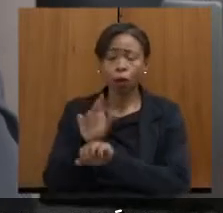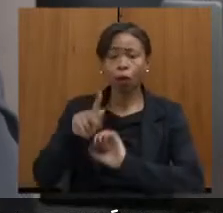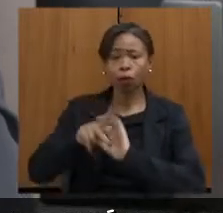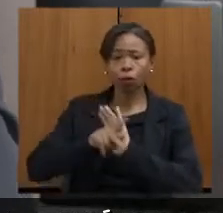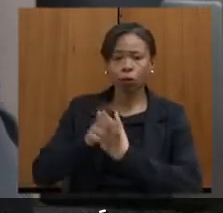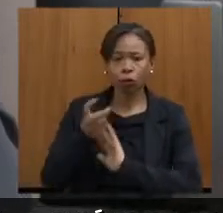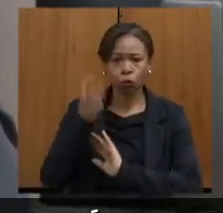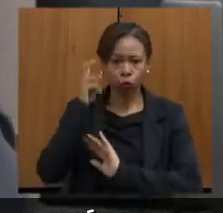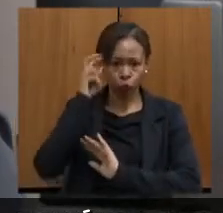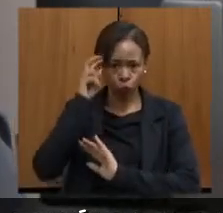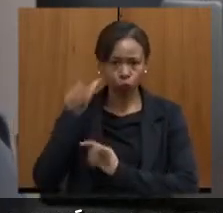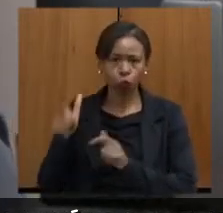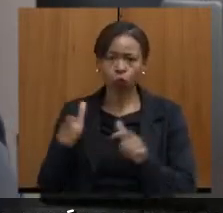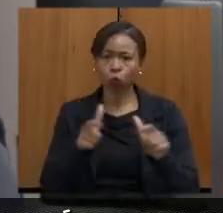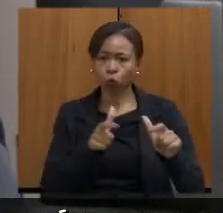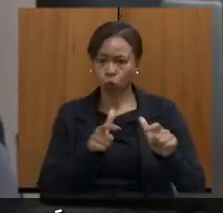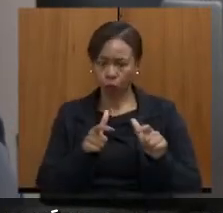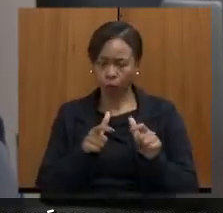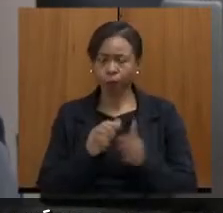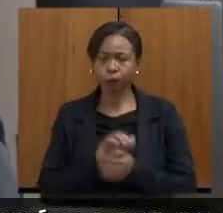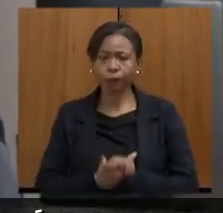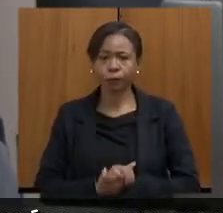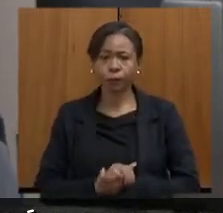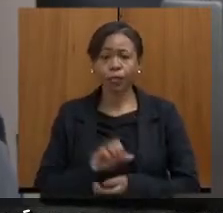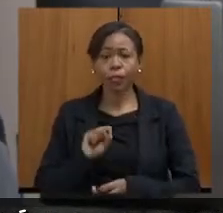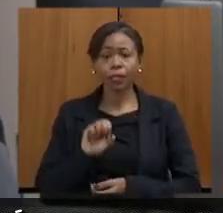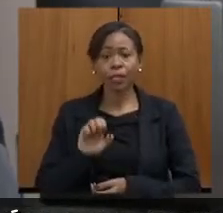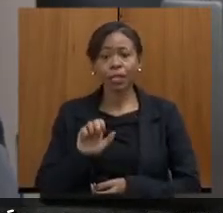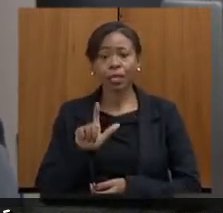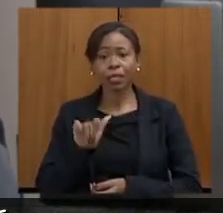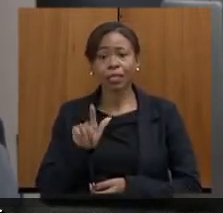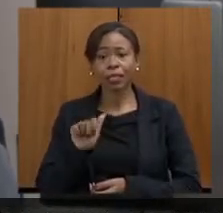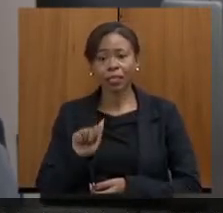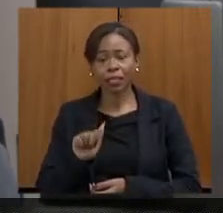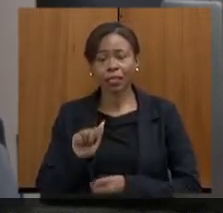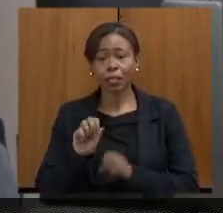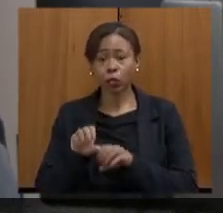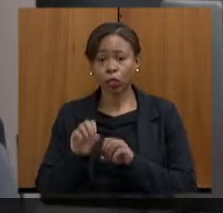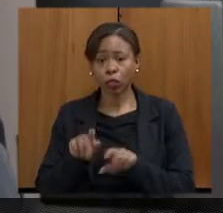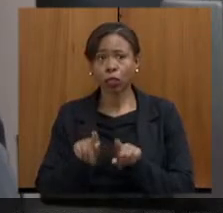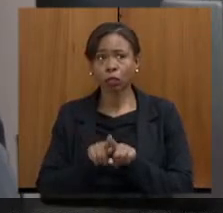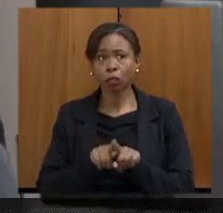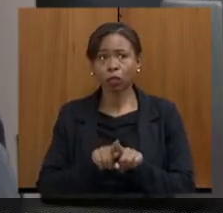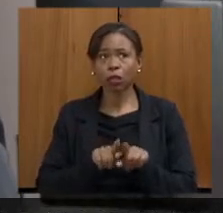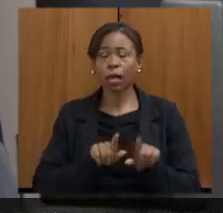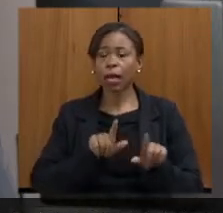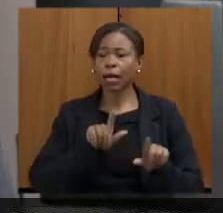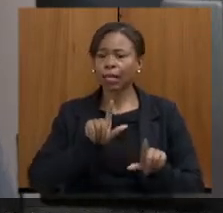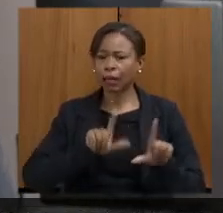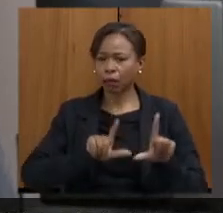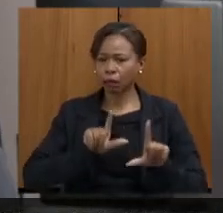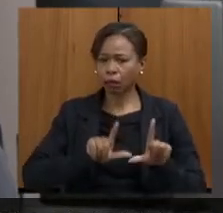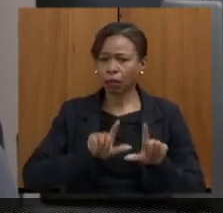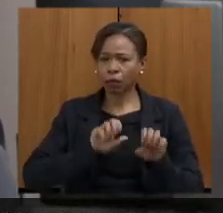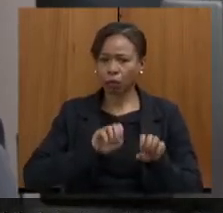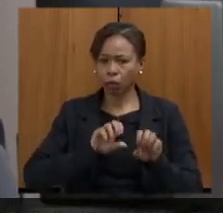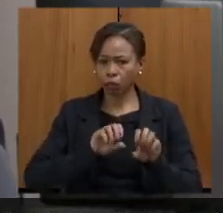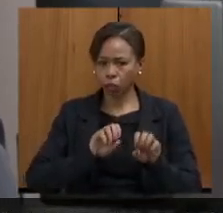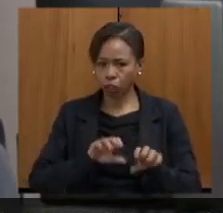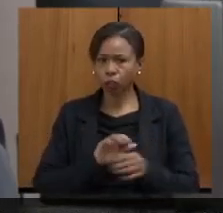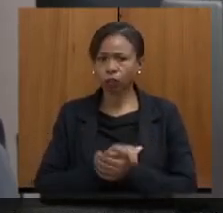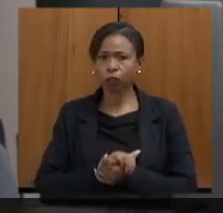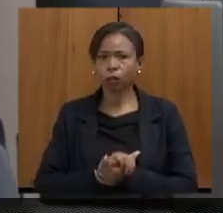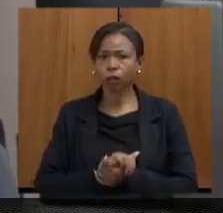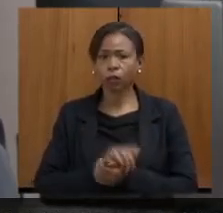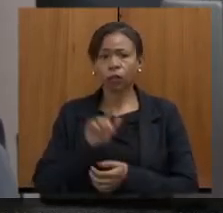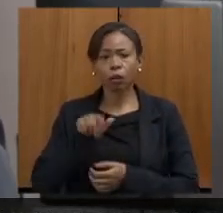constantemente na sua grade. O Se Liga na Educação, a TV Educativa, que é um projeto agora que vai levar